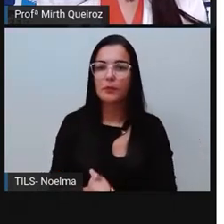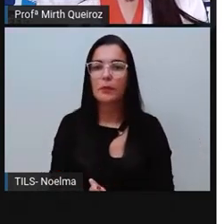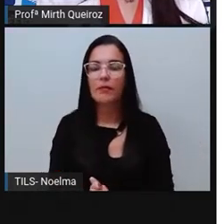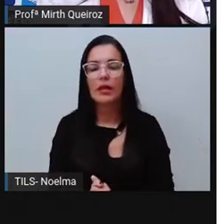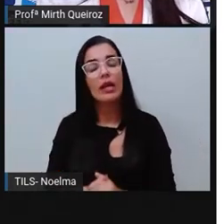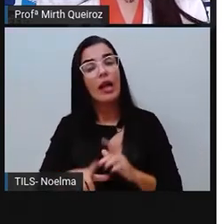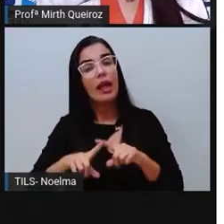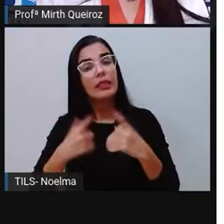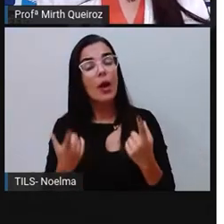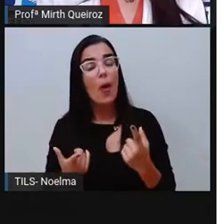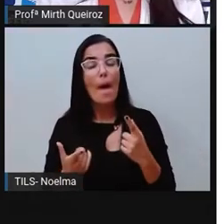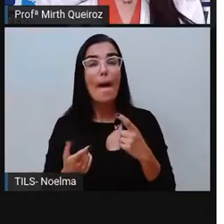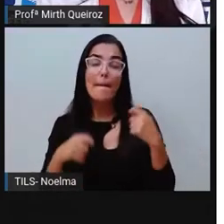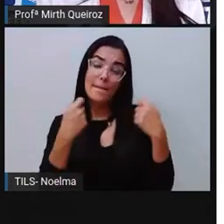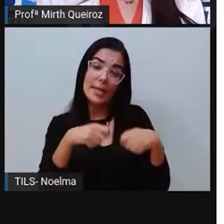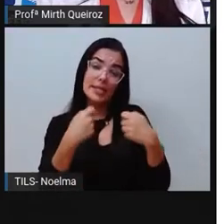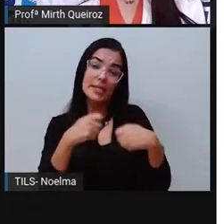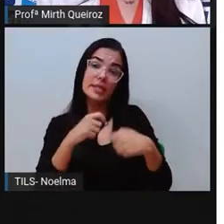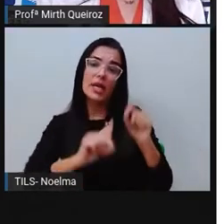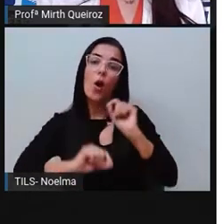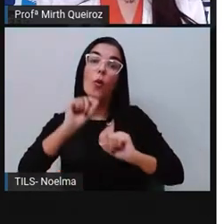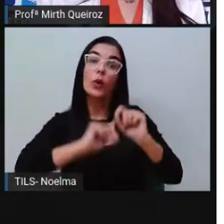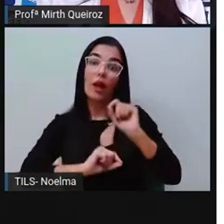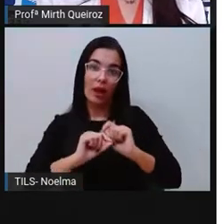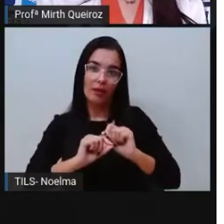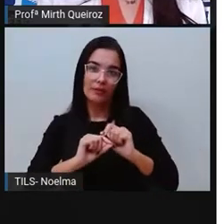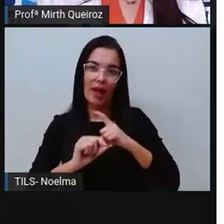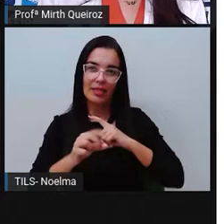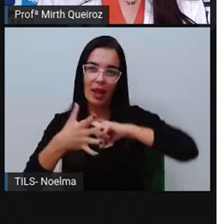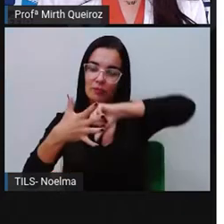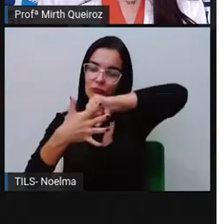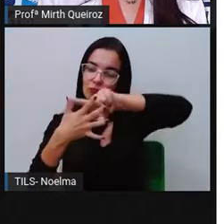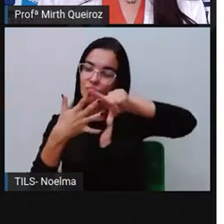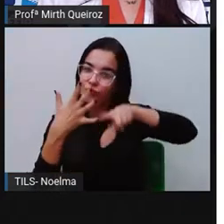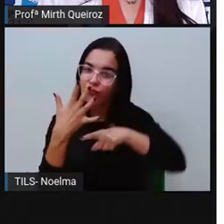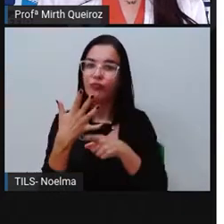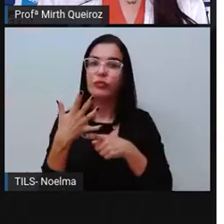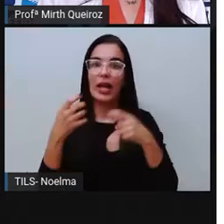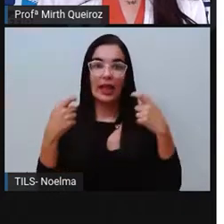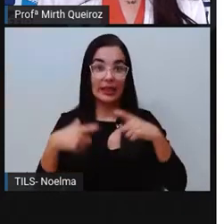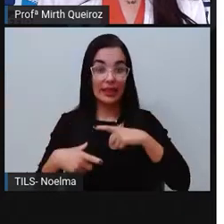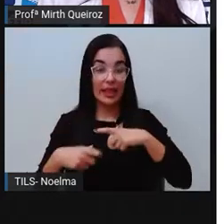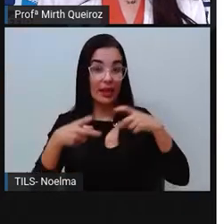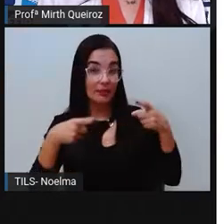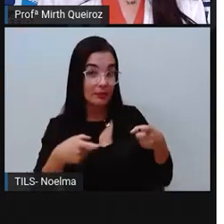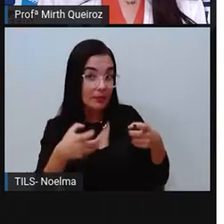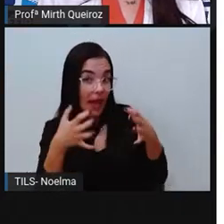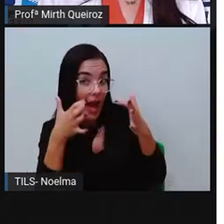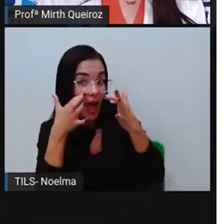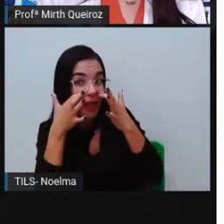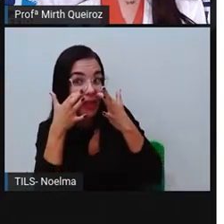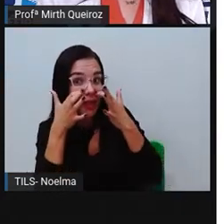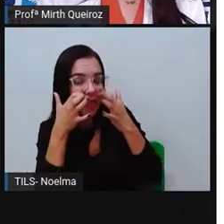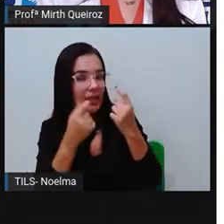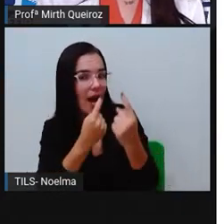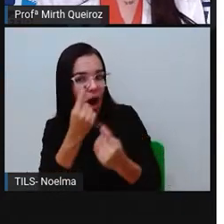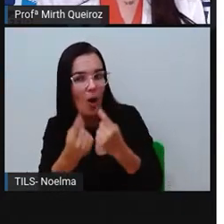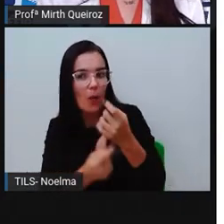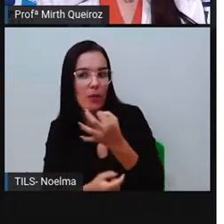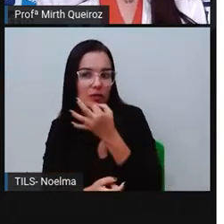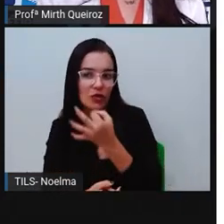Pra isso, é preciso a gente, ó, ficar atento a algumas dicas. Nós vamos